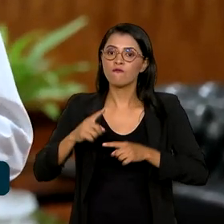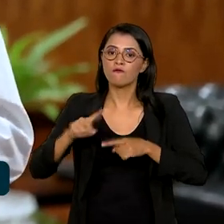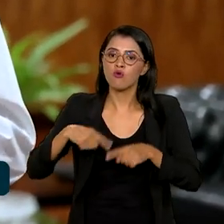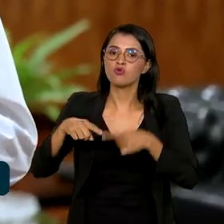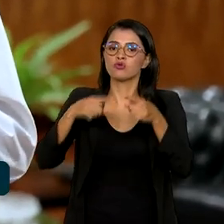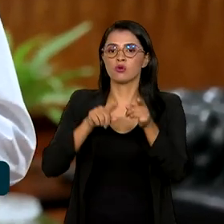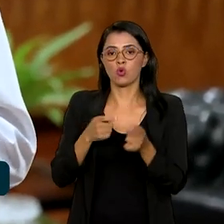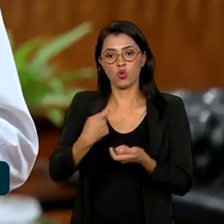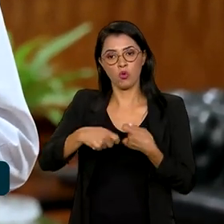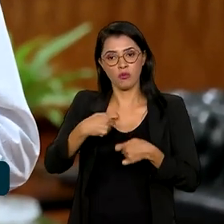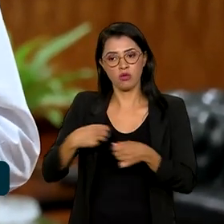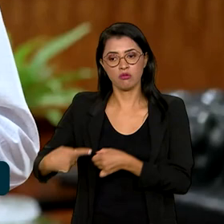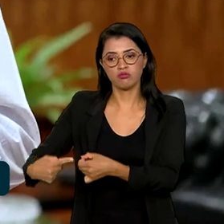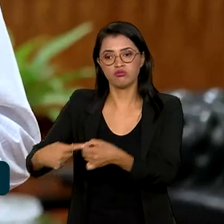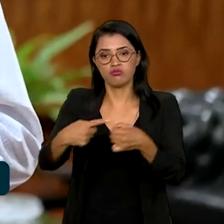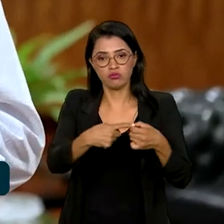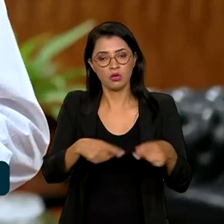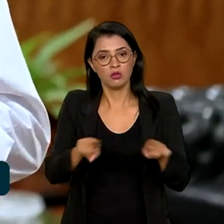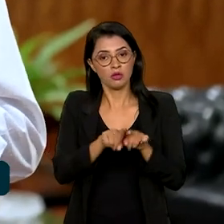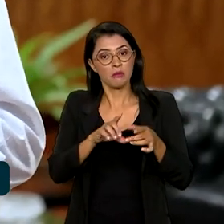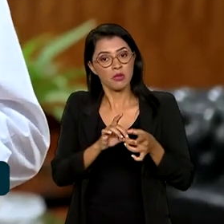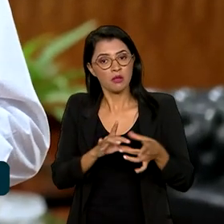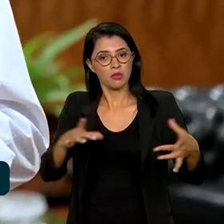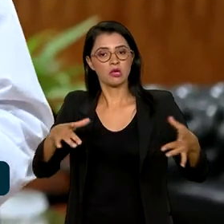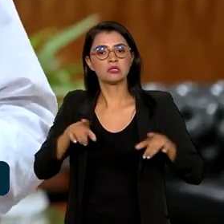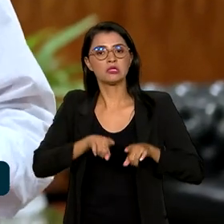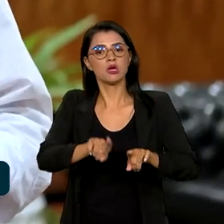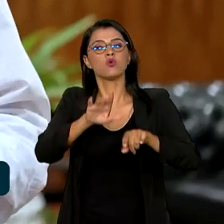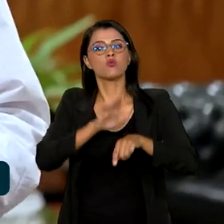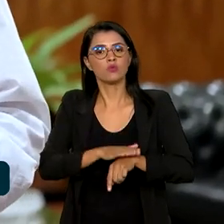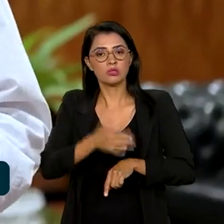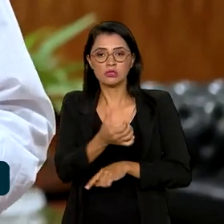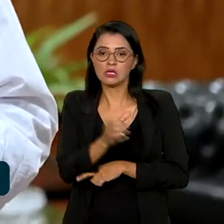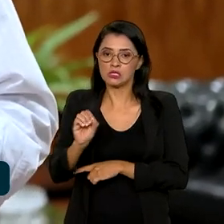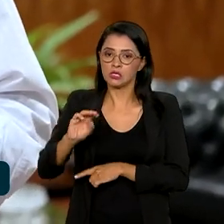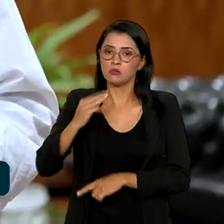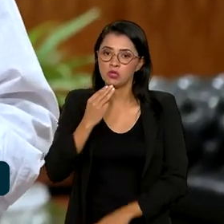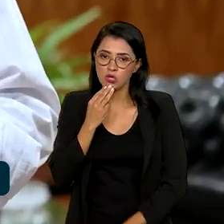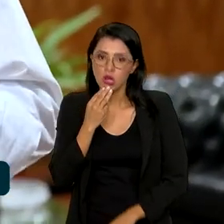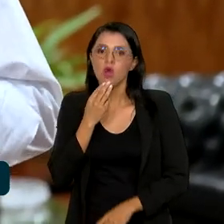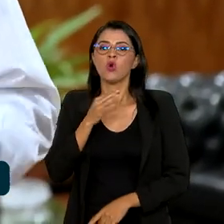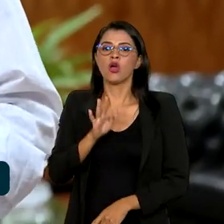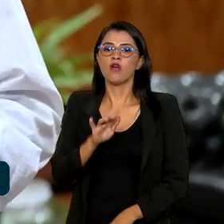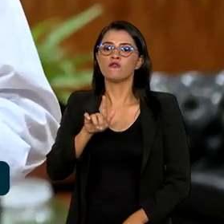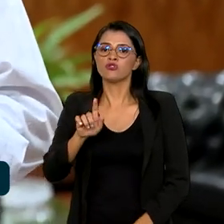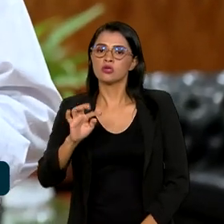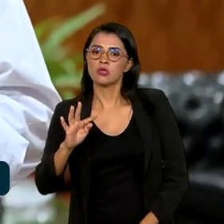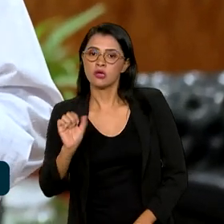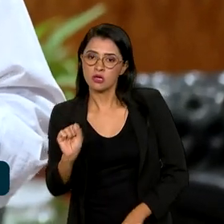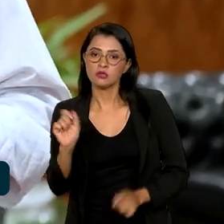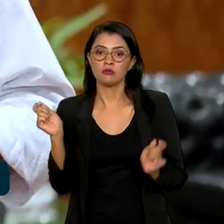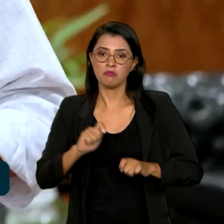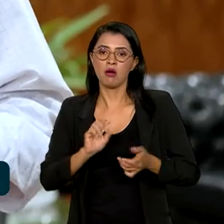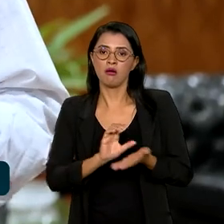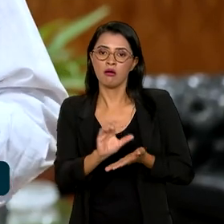as cidades e ao mesmo tempo a liberação de 600 milhões do fundo de garantia para atender